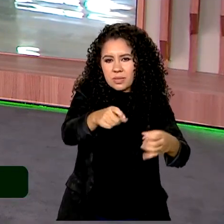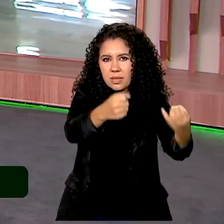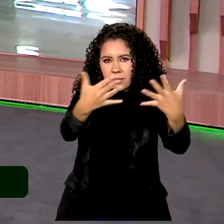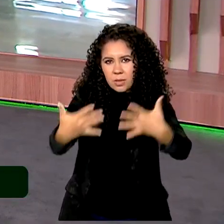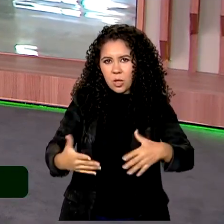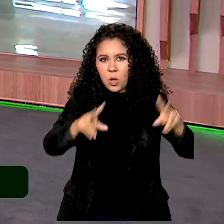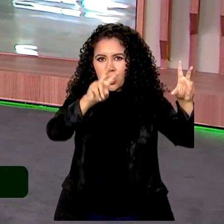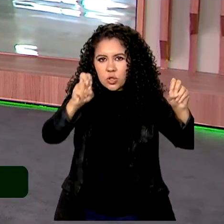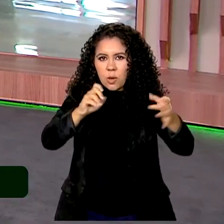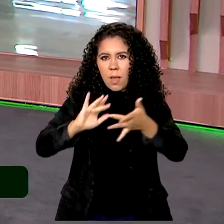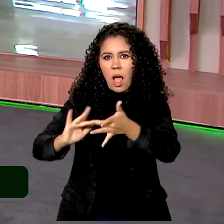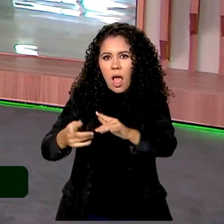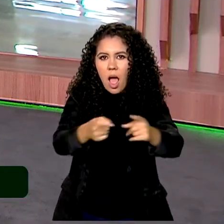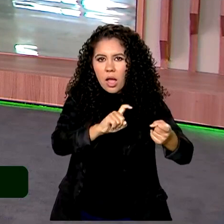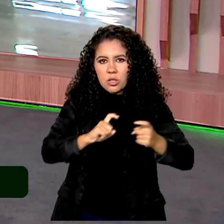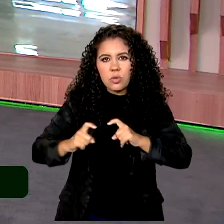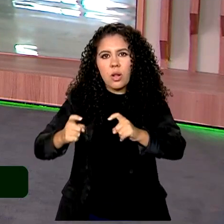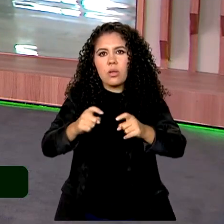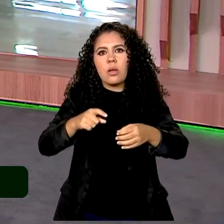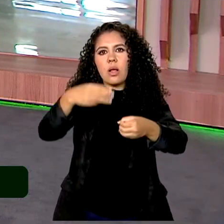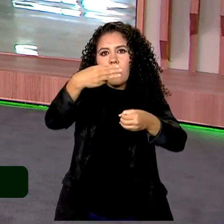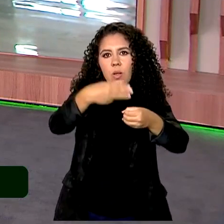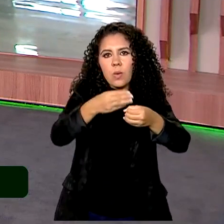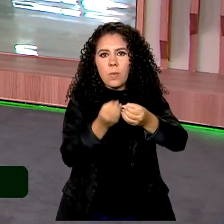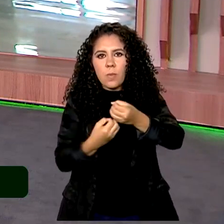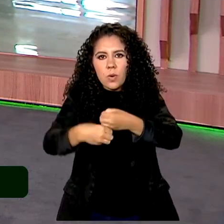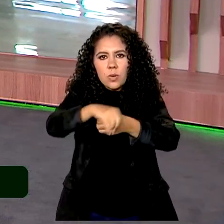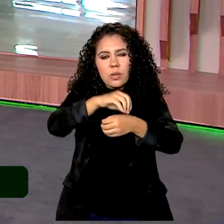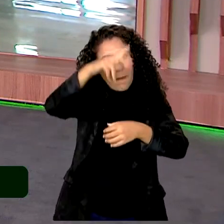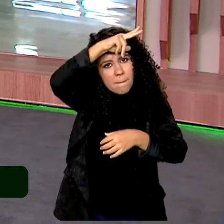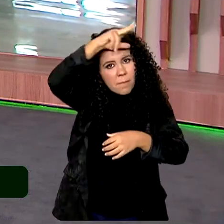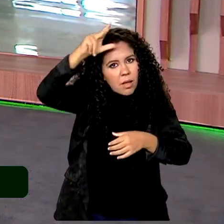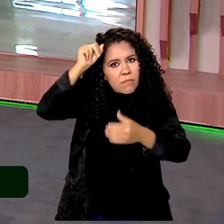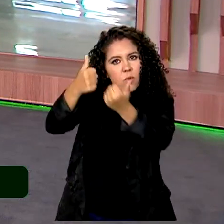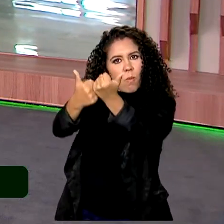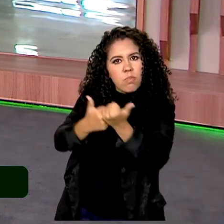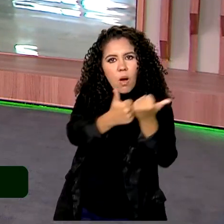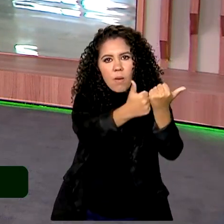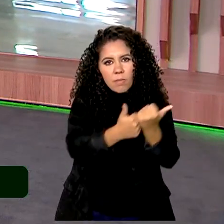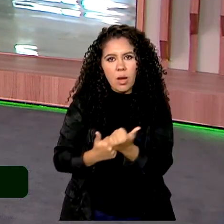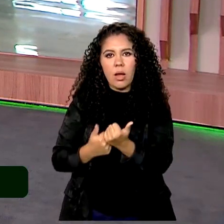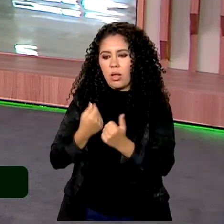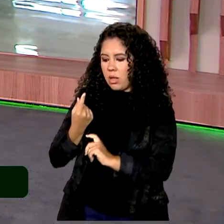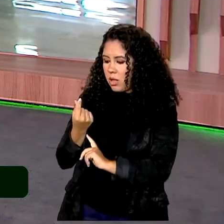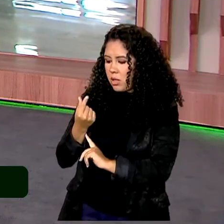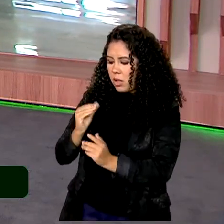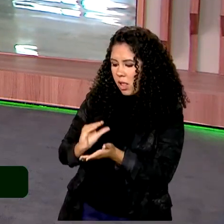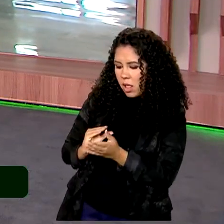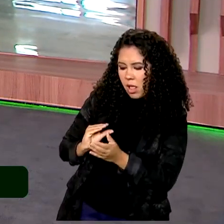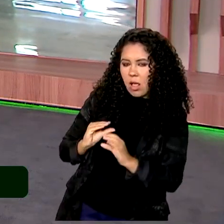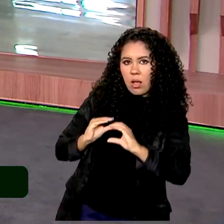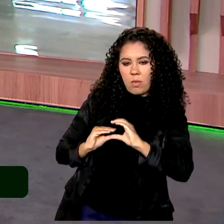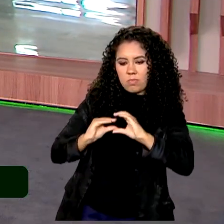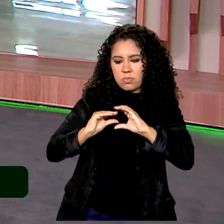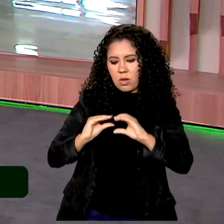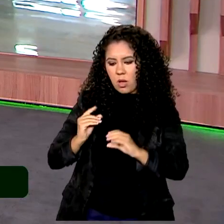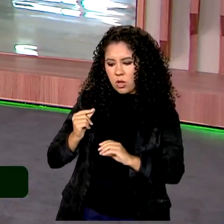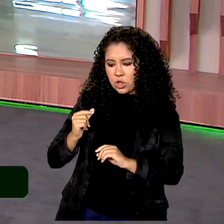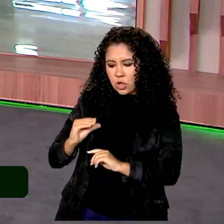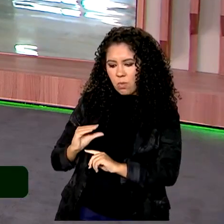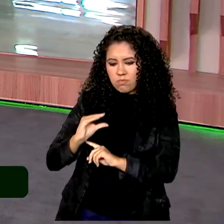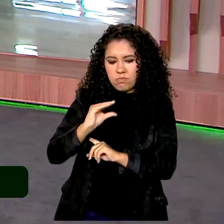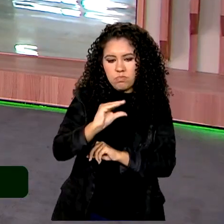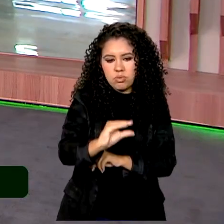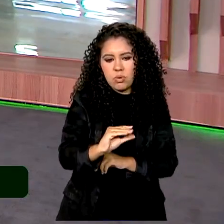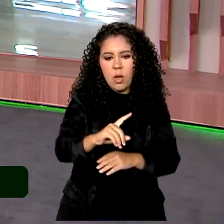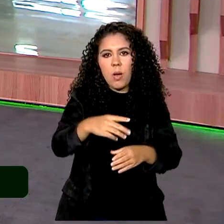articulação, esse apoio aos municípios, né? Afinal, todo esse recurso vai ali para a gestão municipal, né? Isso deve ter